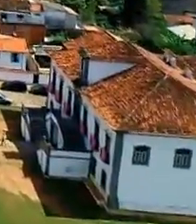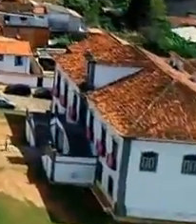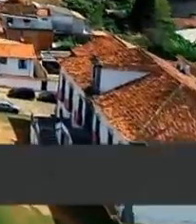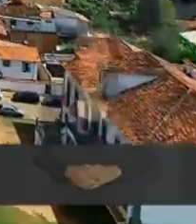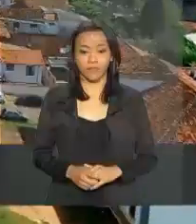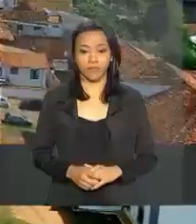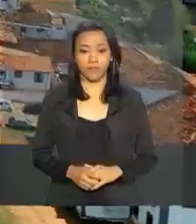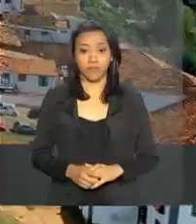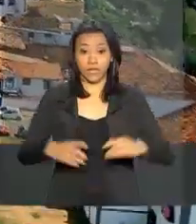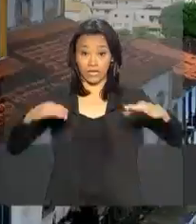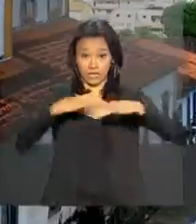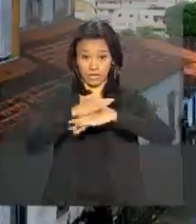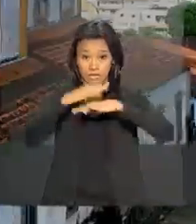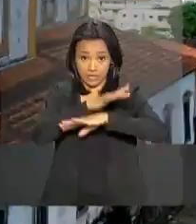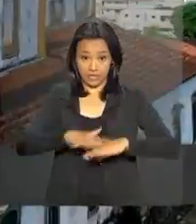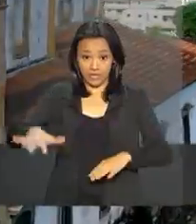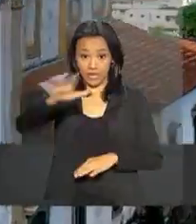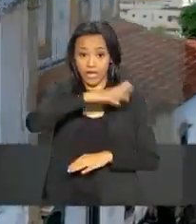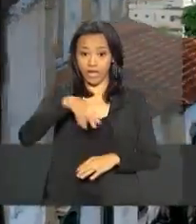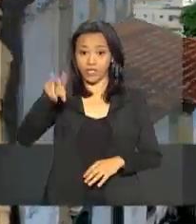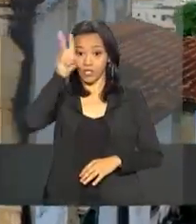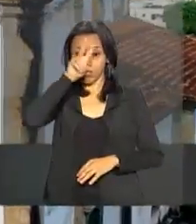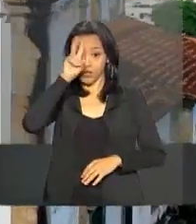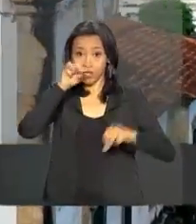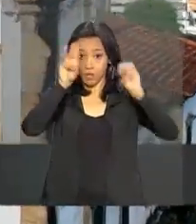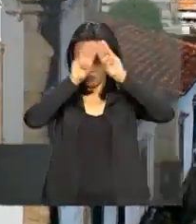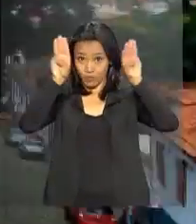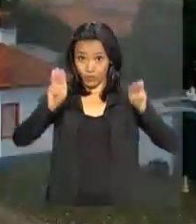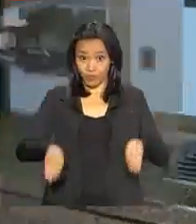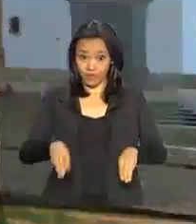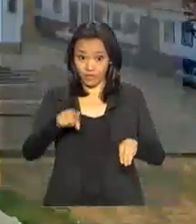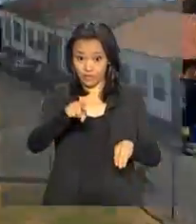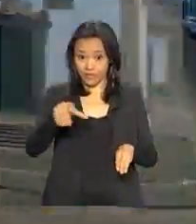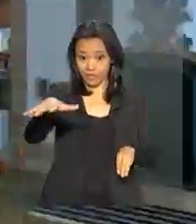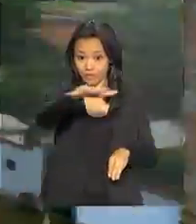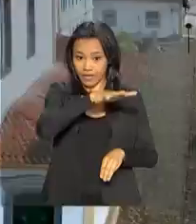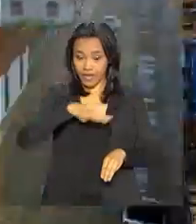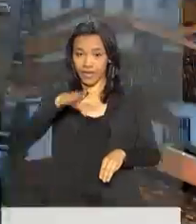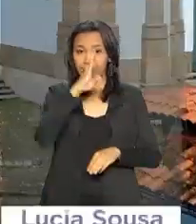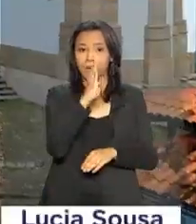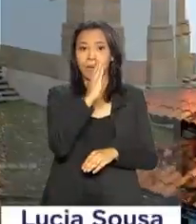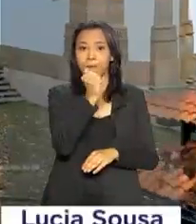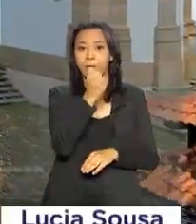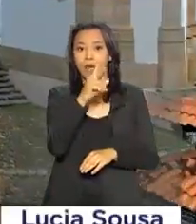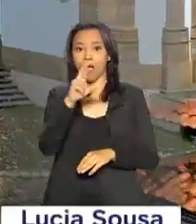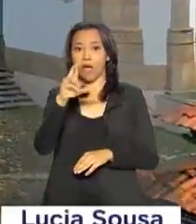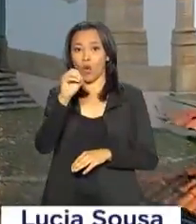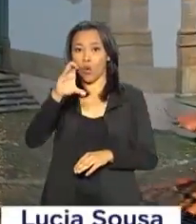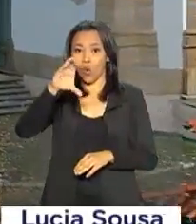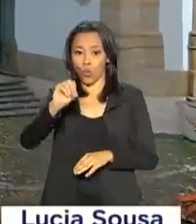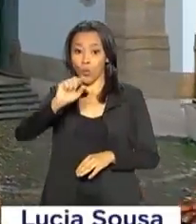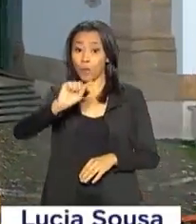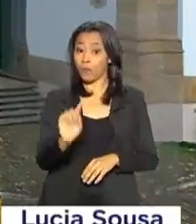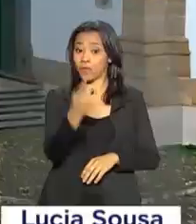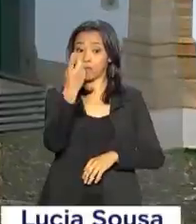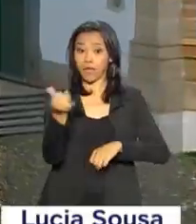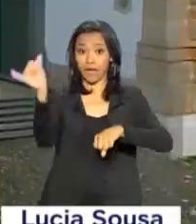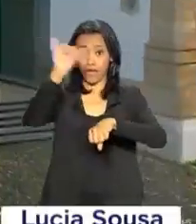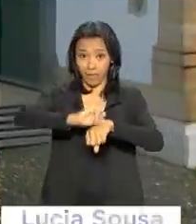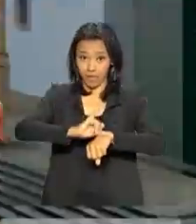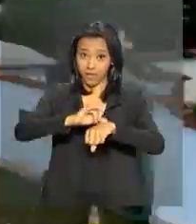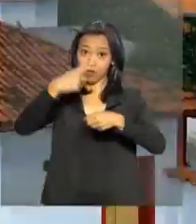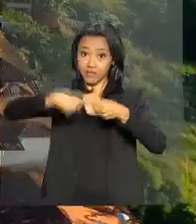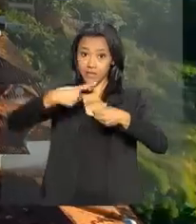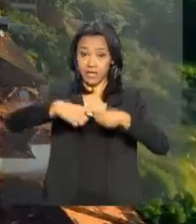Cidade Histórica, Museu Vivo da Religiosidade do Barroco Mineiro. Primeira capital do estado, a cidade de